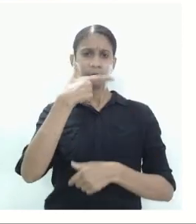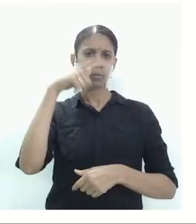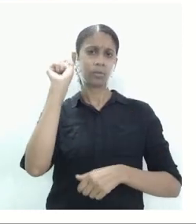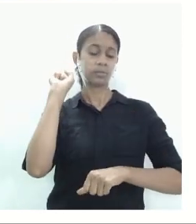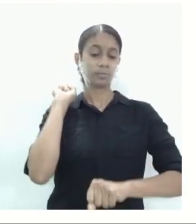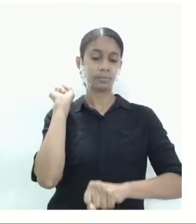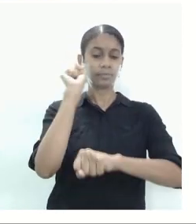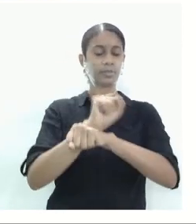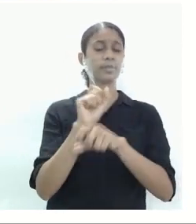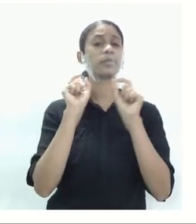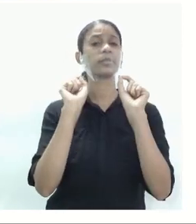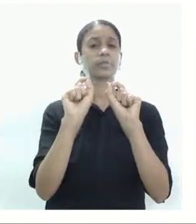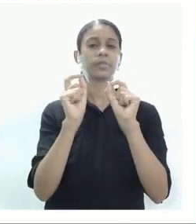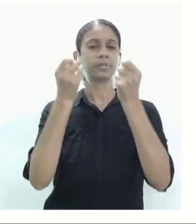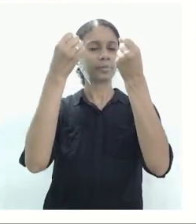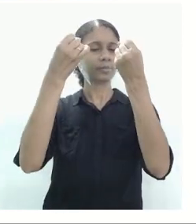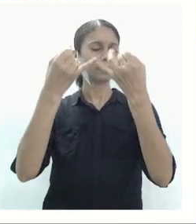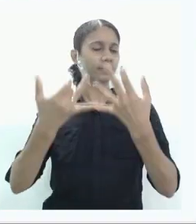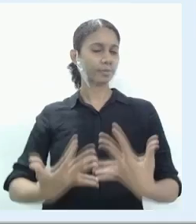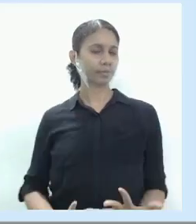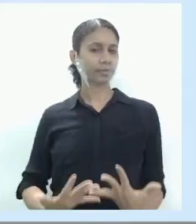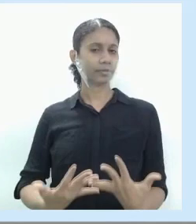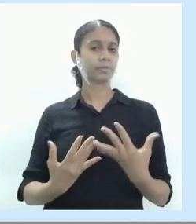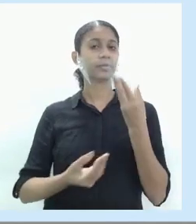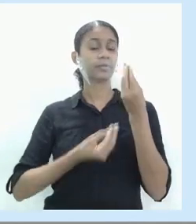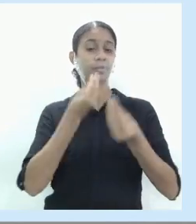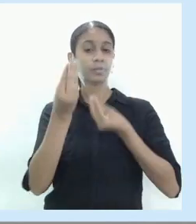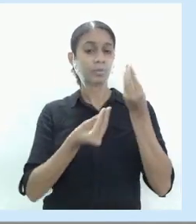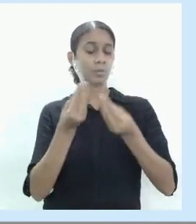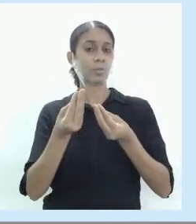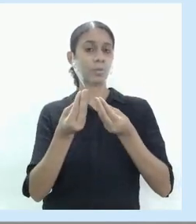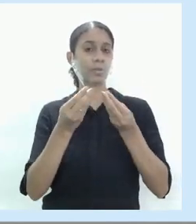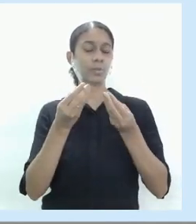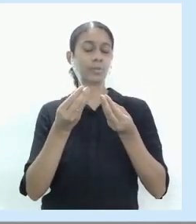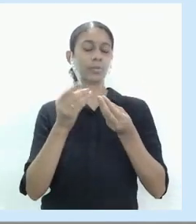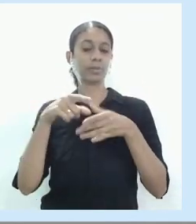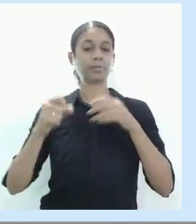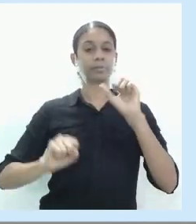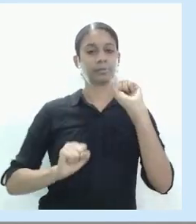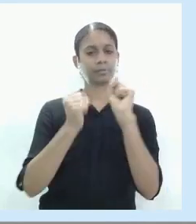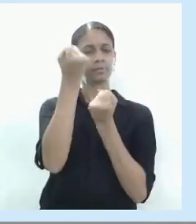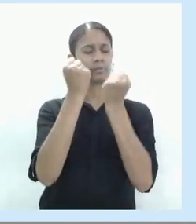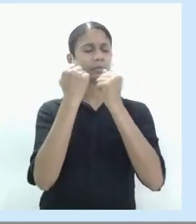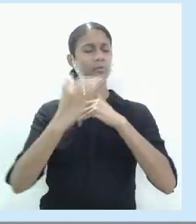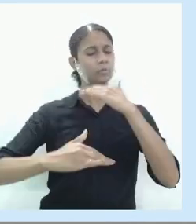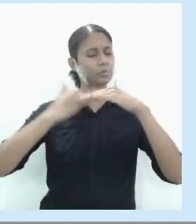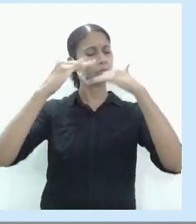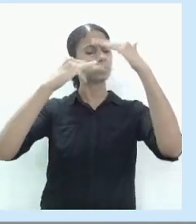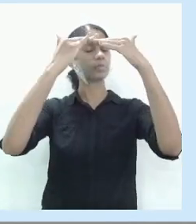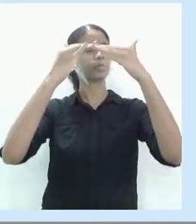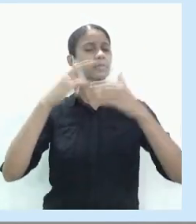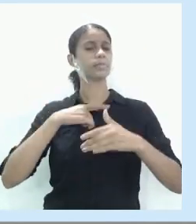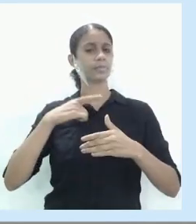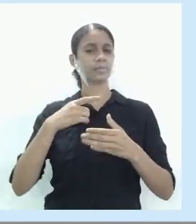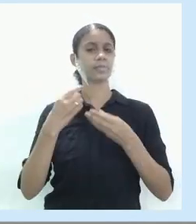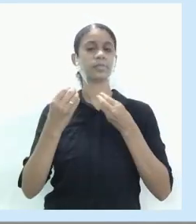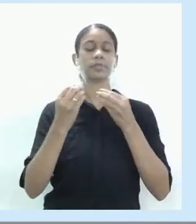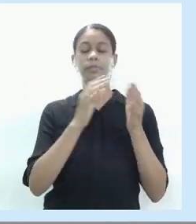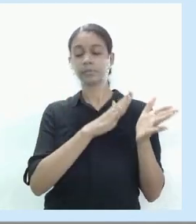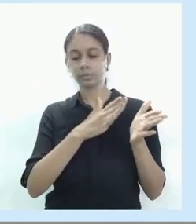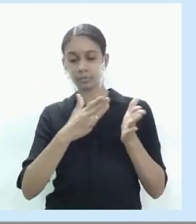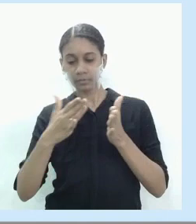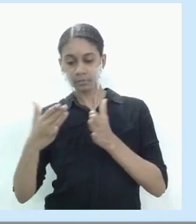falando sobre as questões do processo industrial, que é um desenvolvimento ocorrido ao longo da história